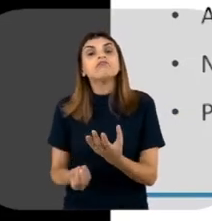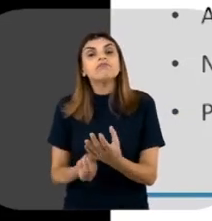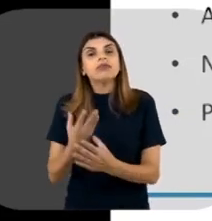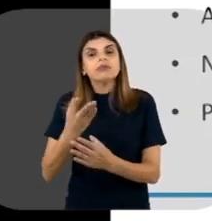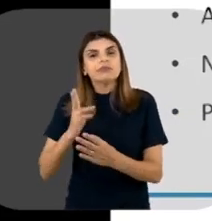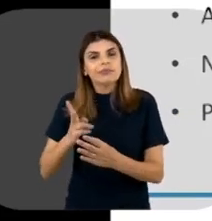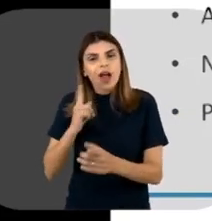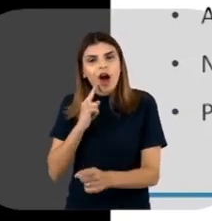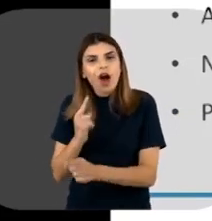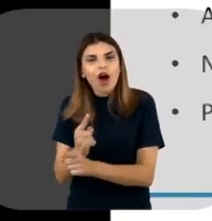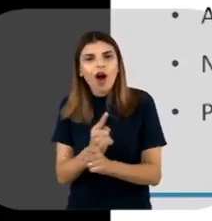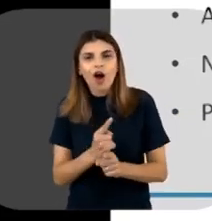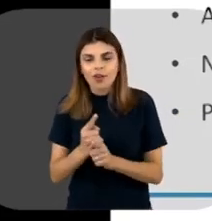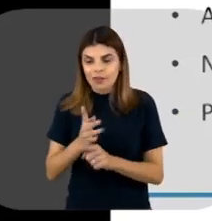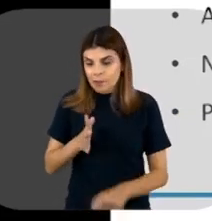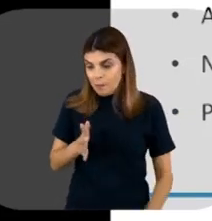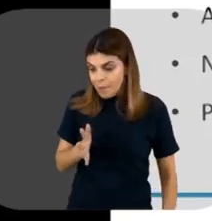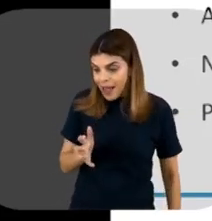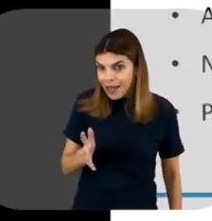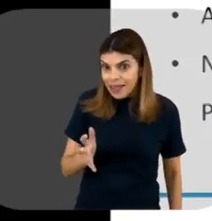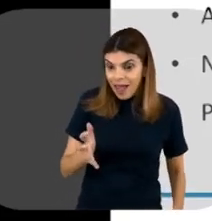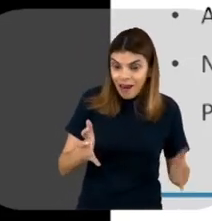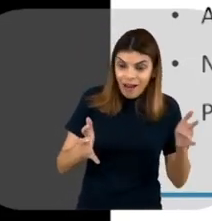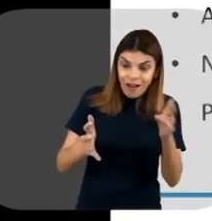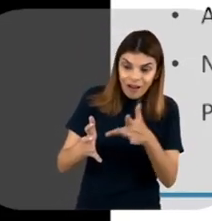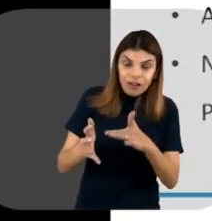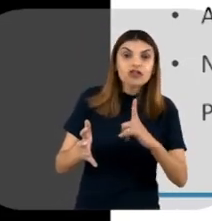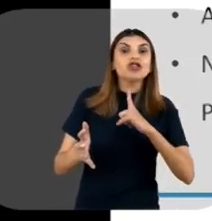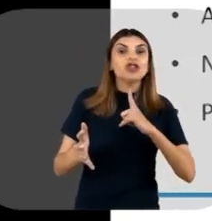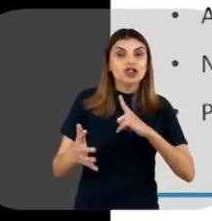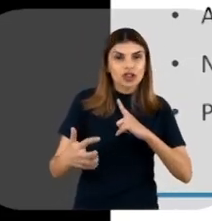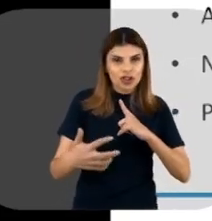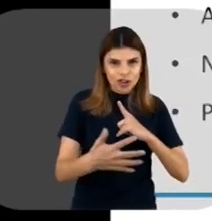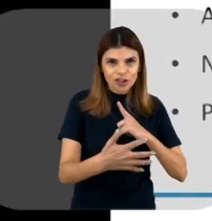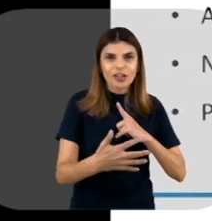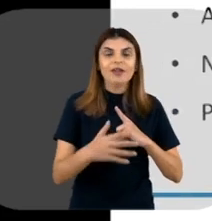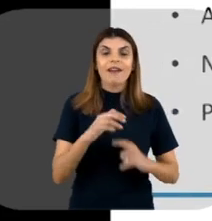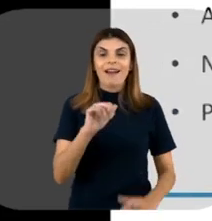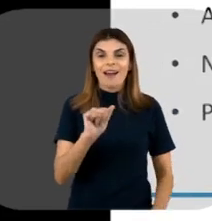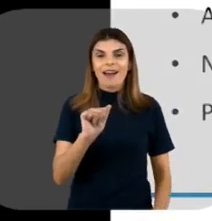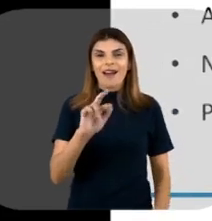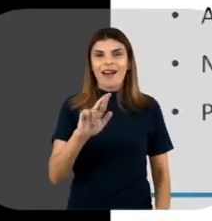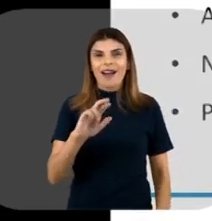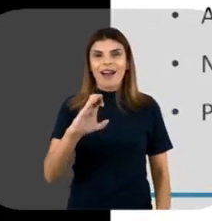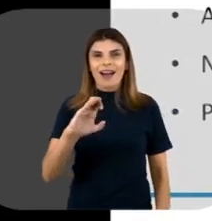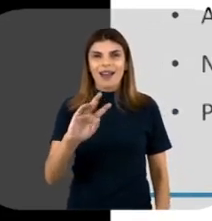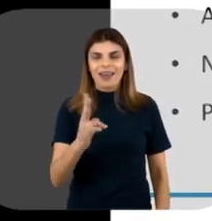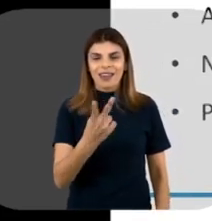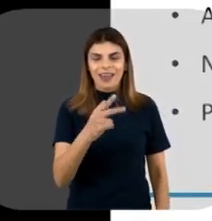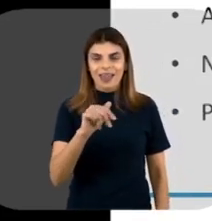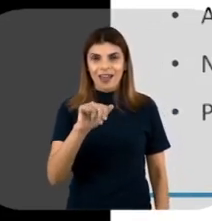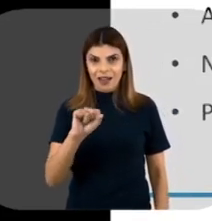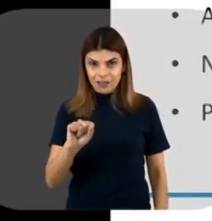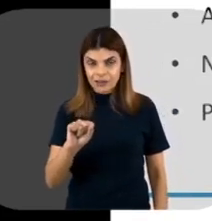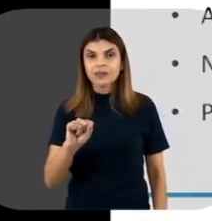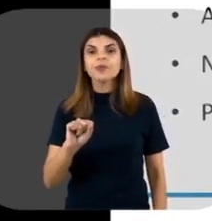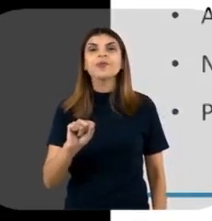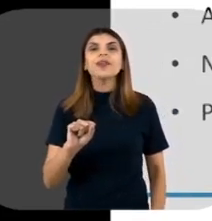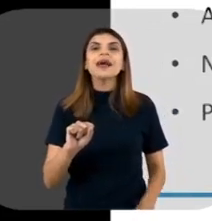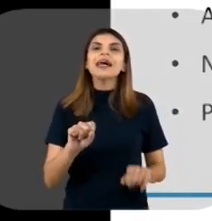predominantemente encontrados em bactérias, arqueas e eucariotos. E